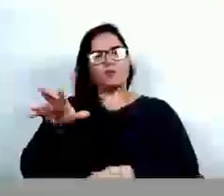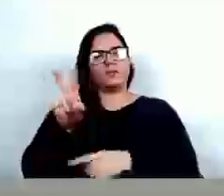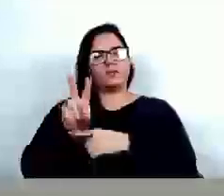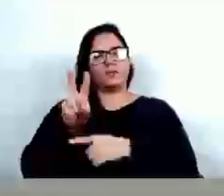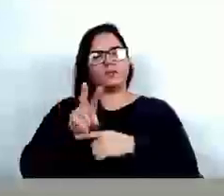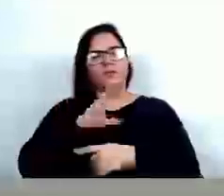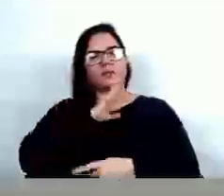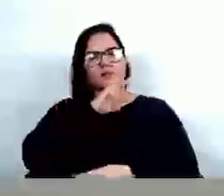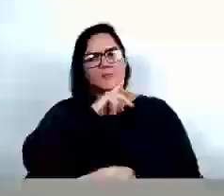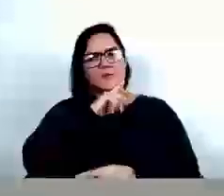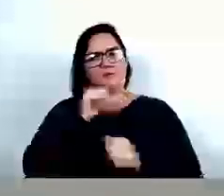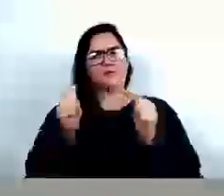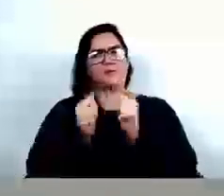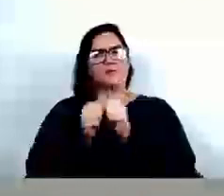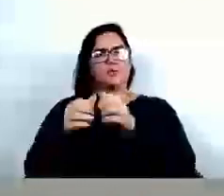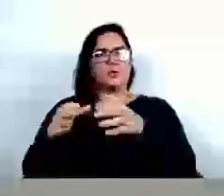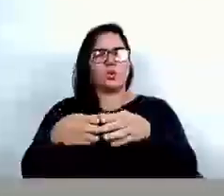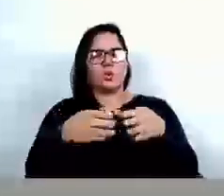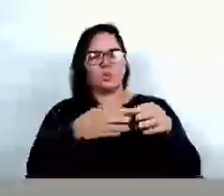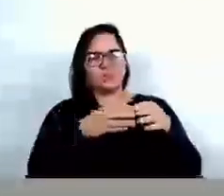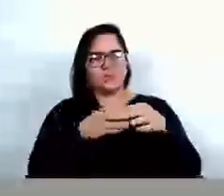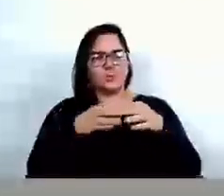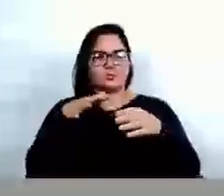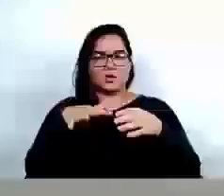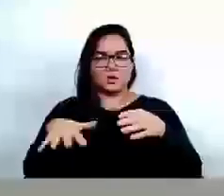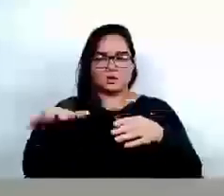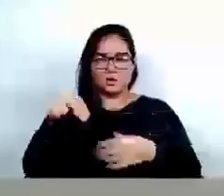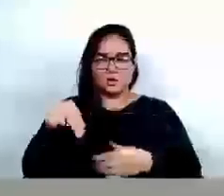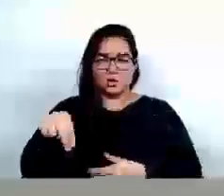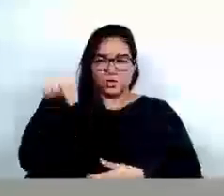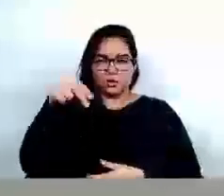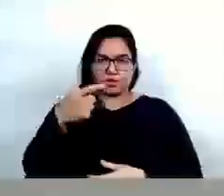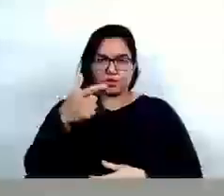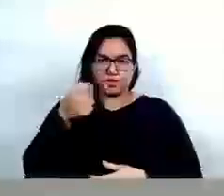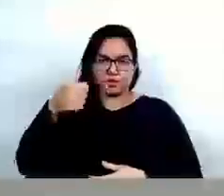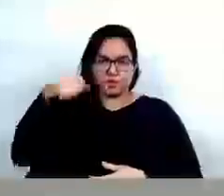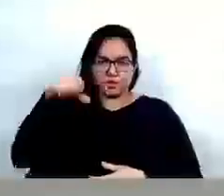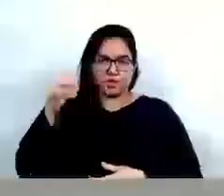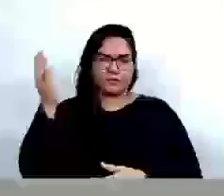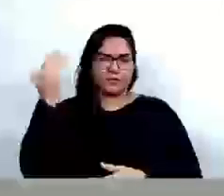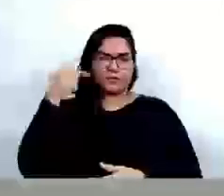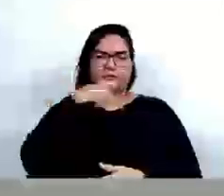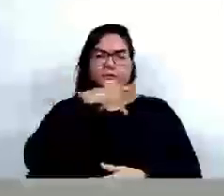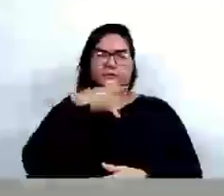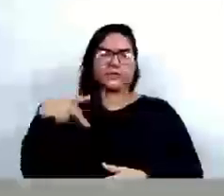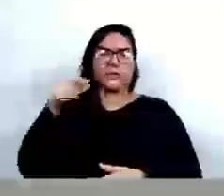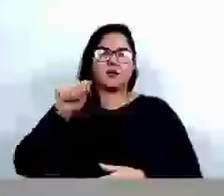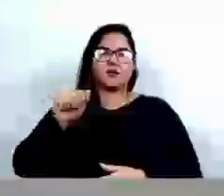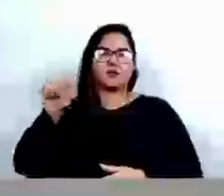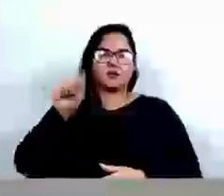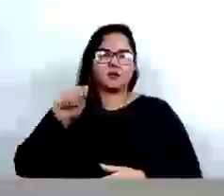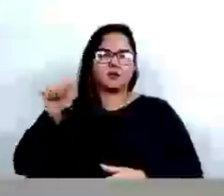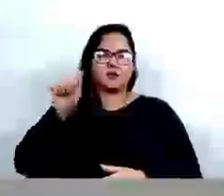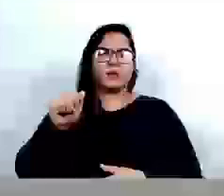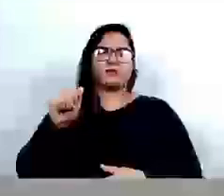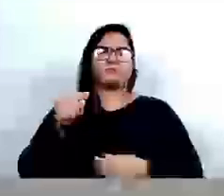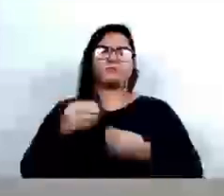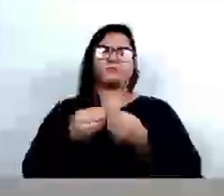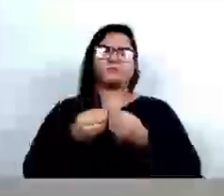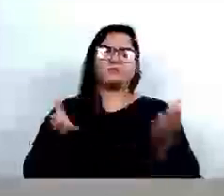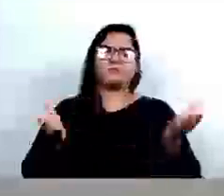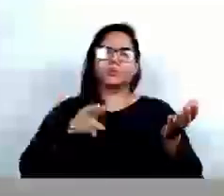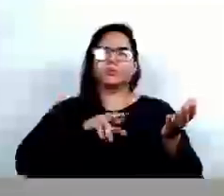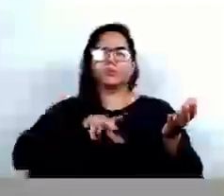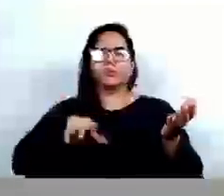das comunidades. A região norte, em 2019, enquanto eu era presidente da associação, a gente distribuiu em diversas